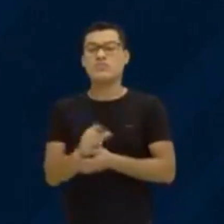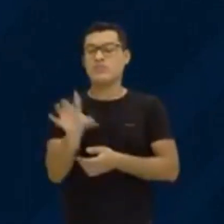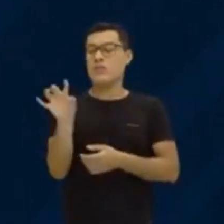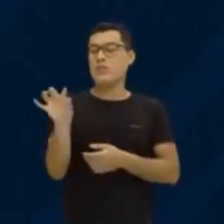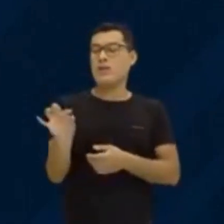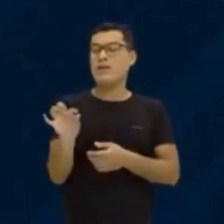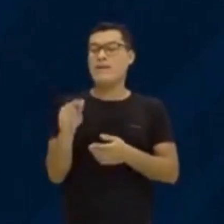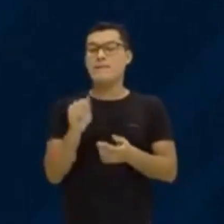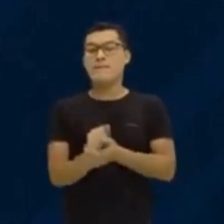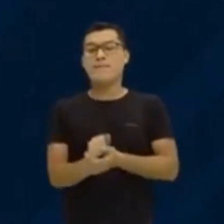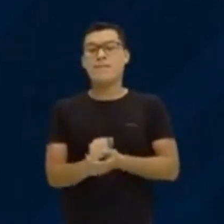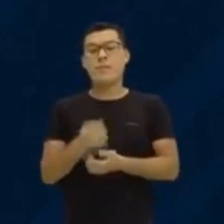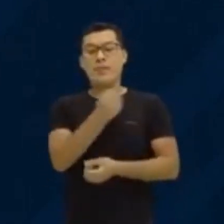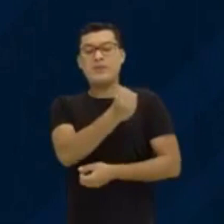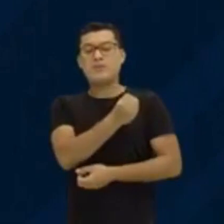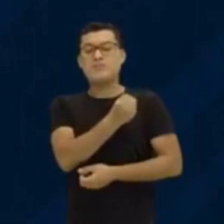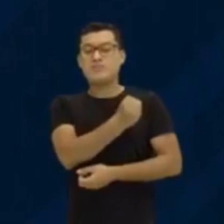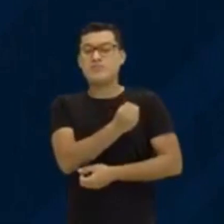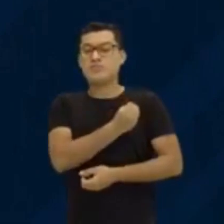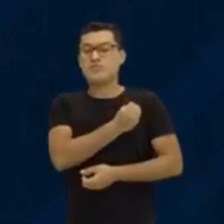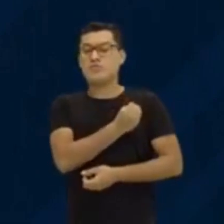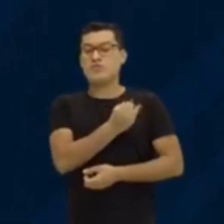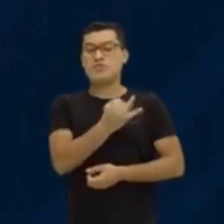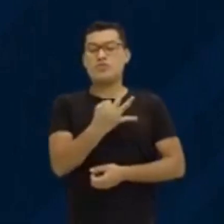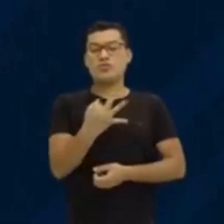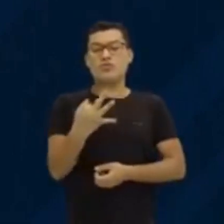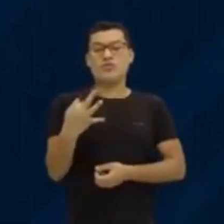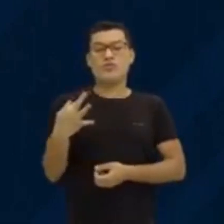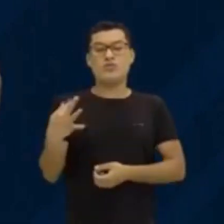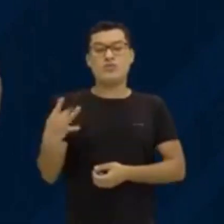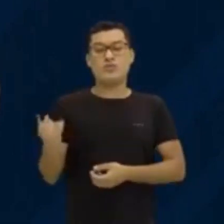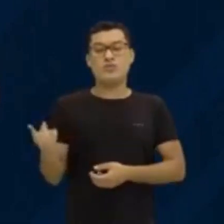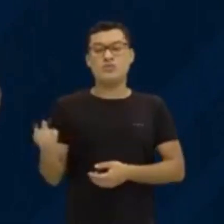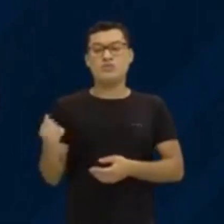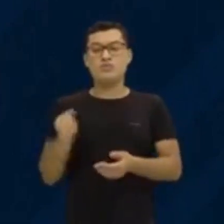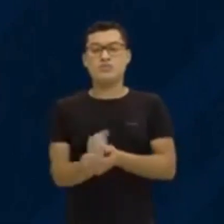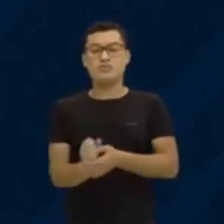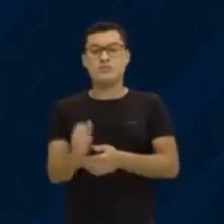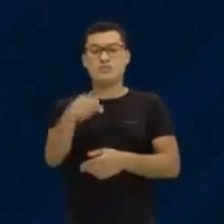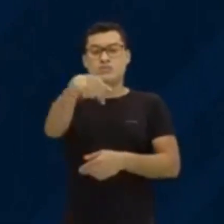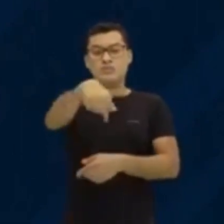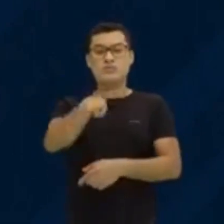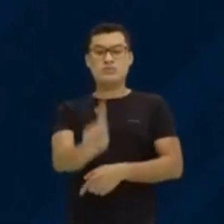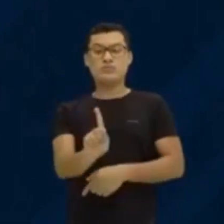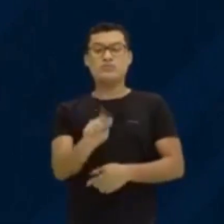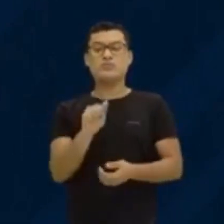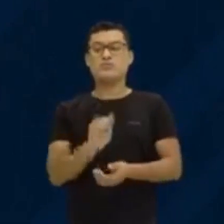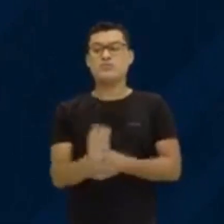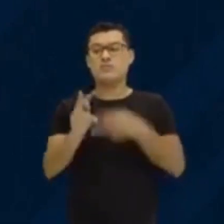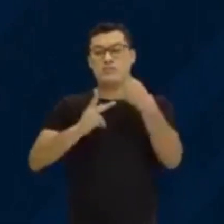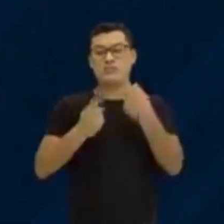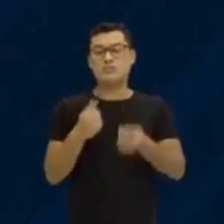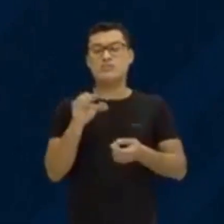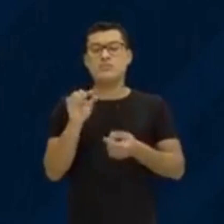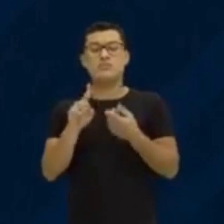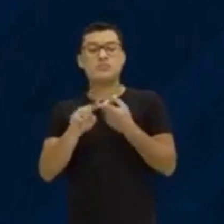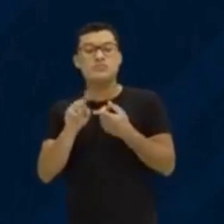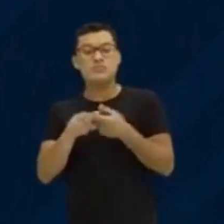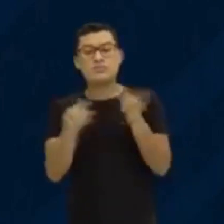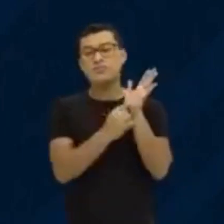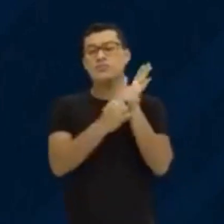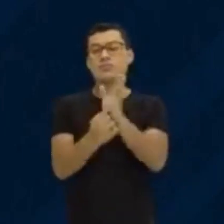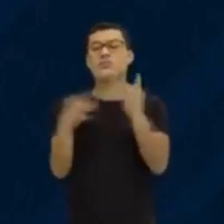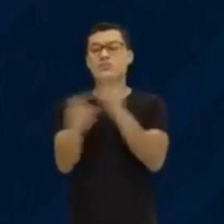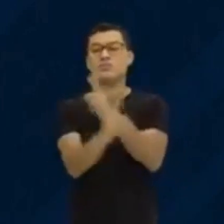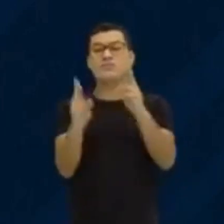sobre os números racionais. Tá certo? Mas a gente optou por não falar muito, muita coisa sobre números racionais. E também mostrar as